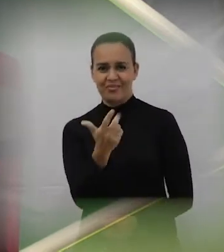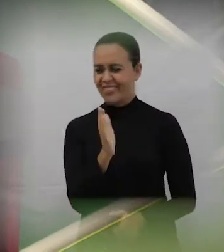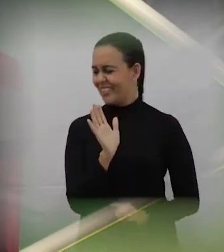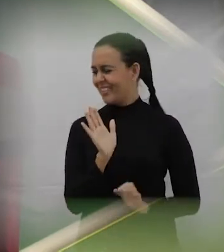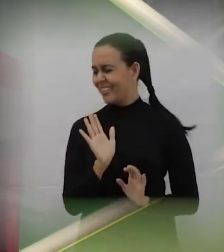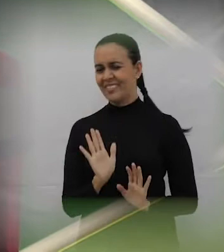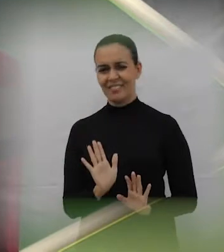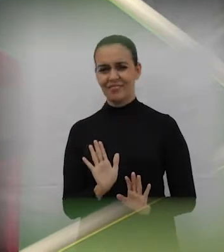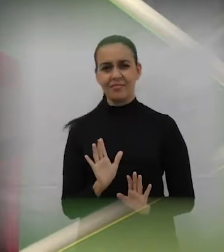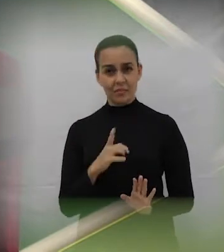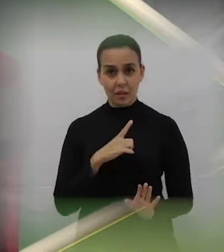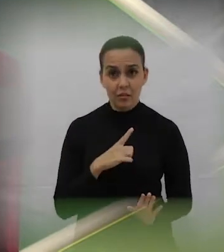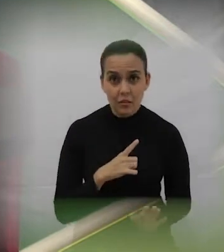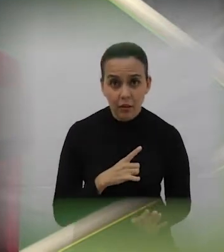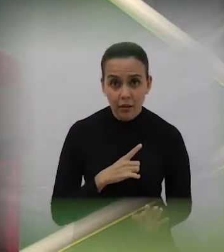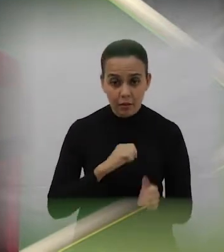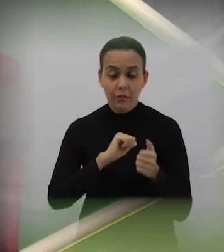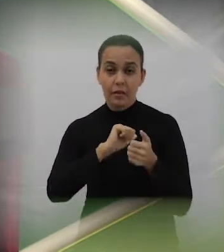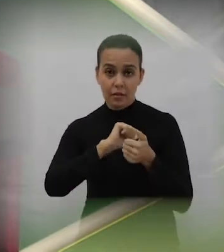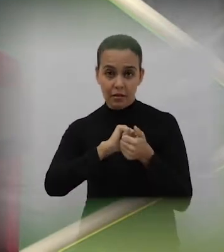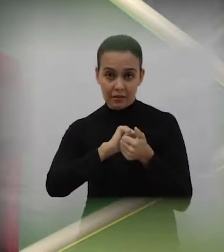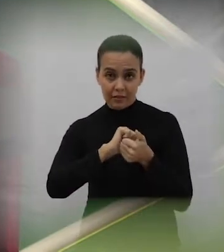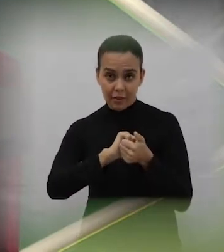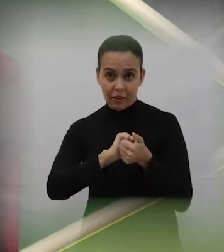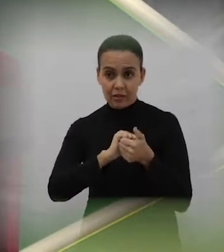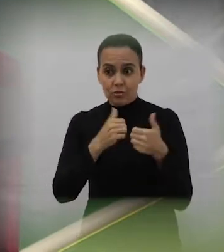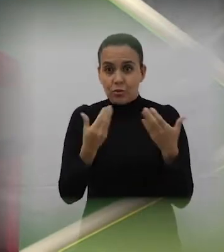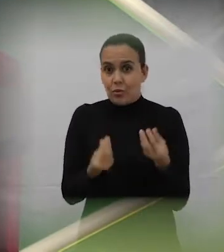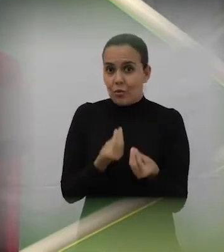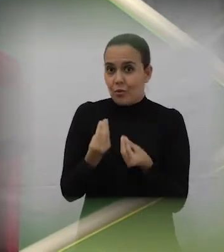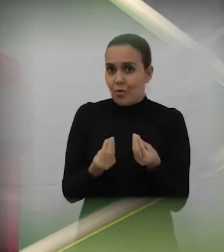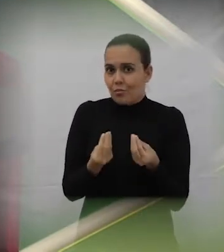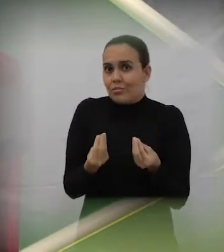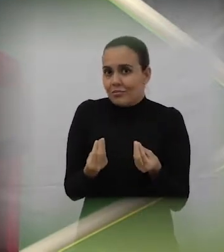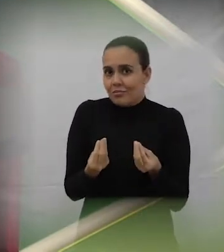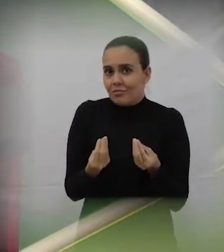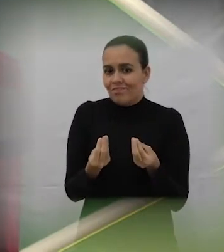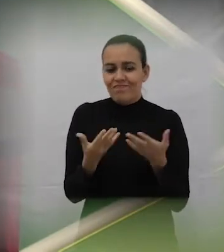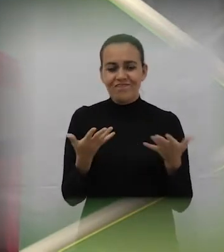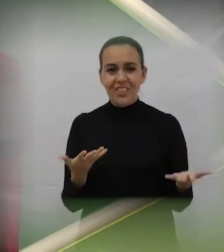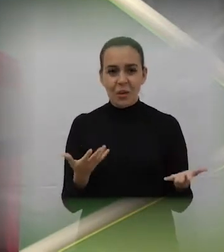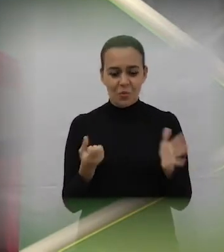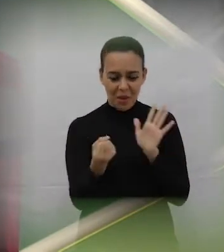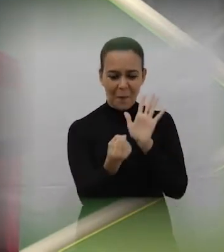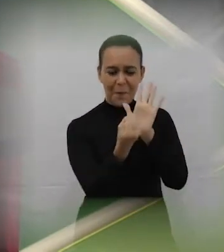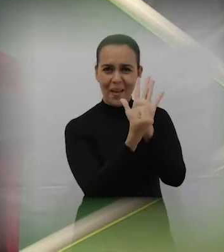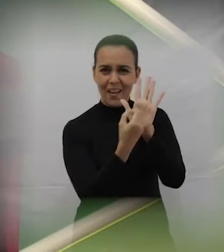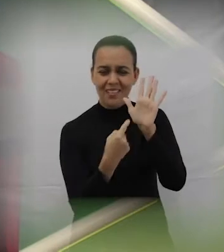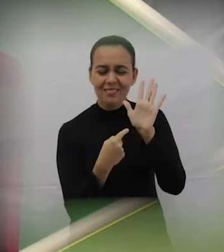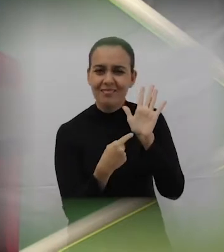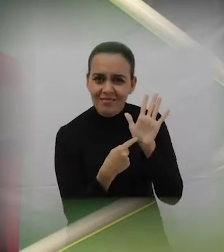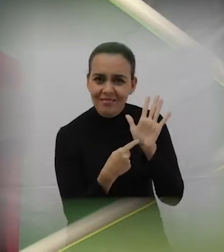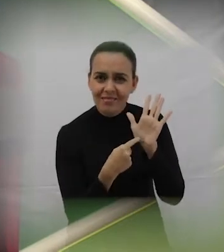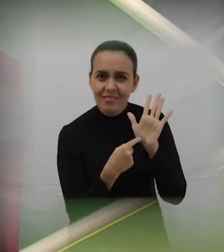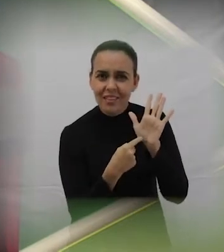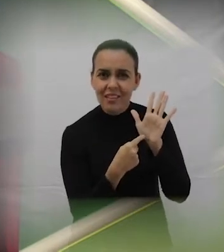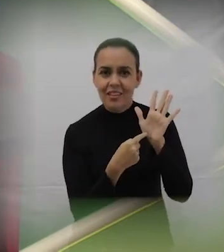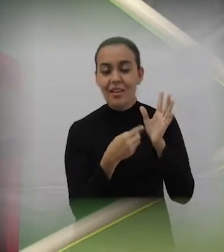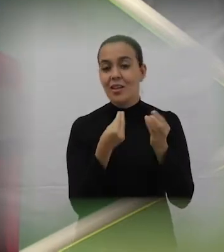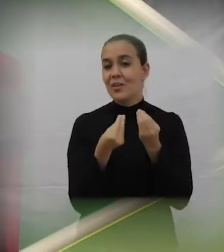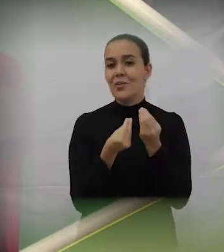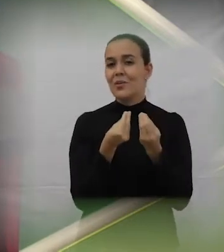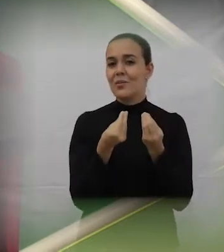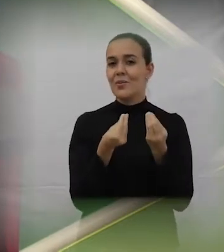essa imagem, esse conceito, Made in China, para a geração mais nova que a gente,